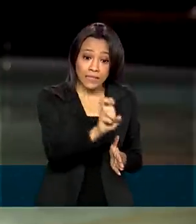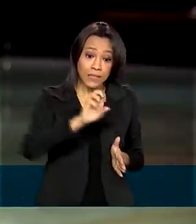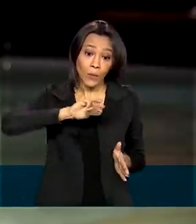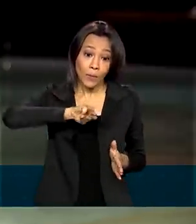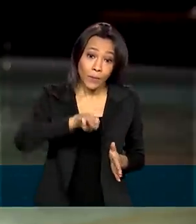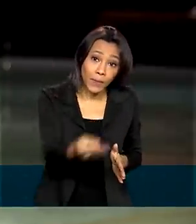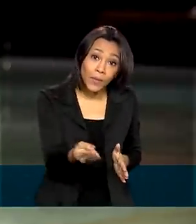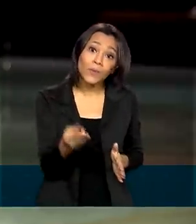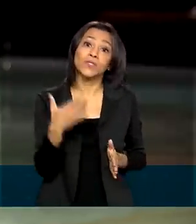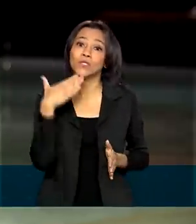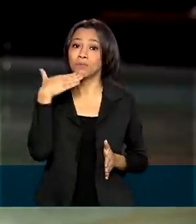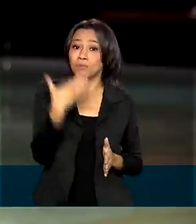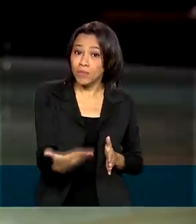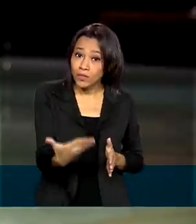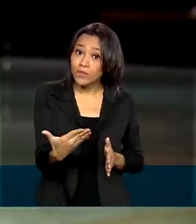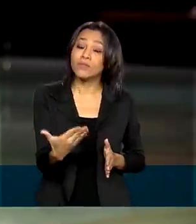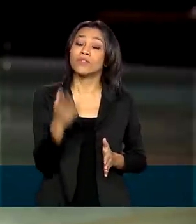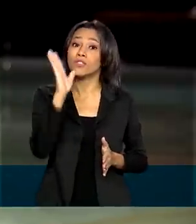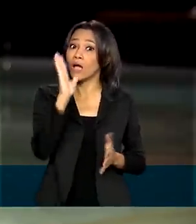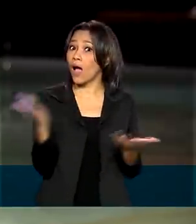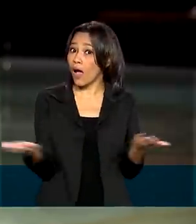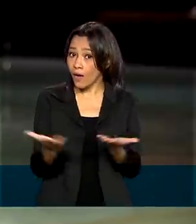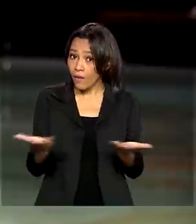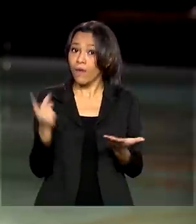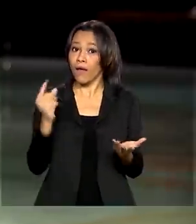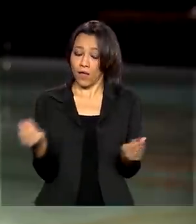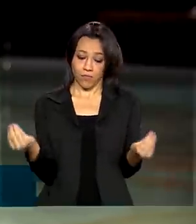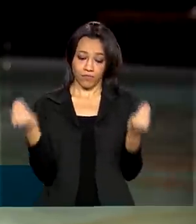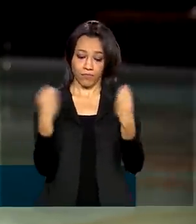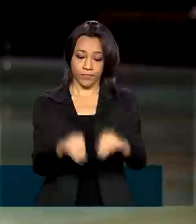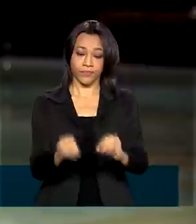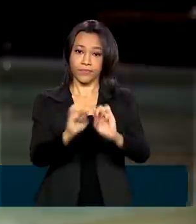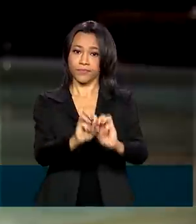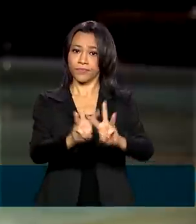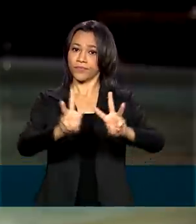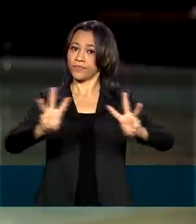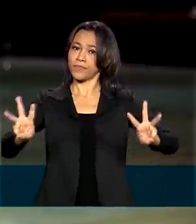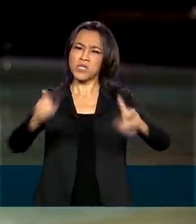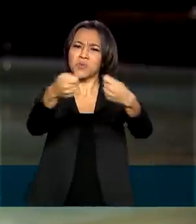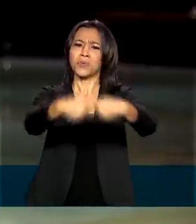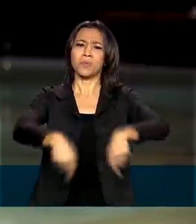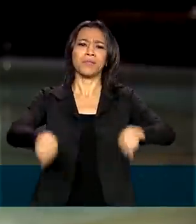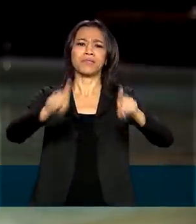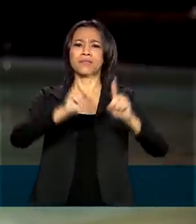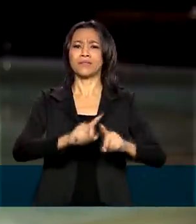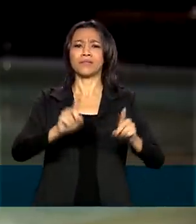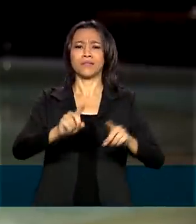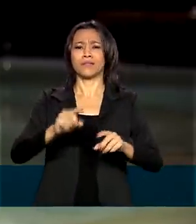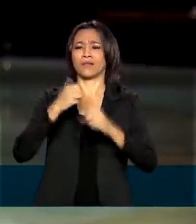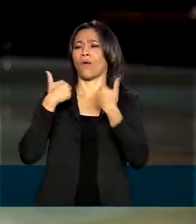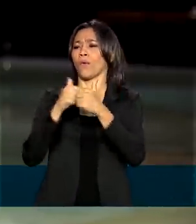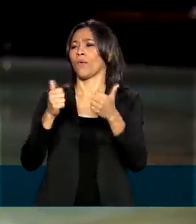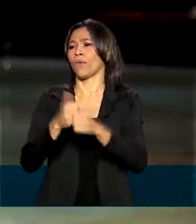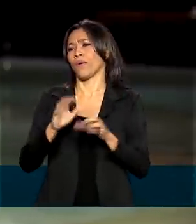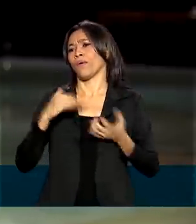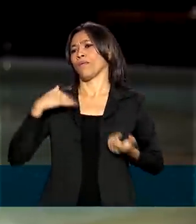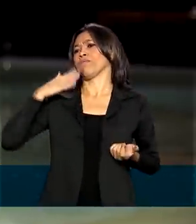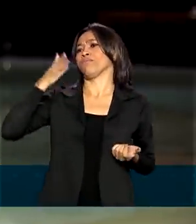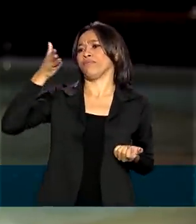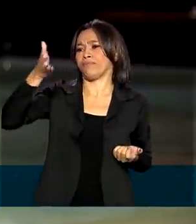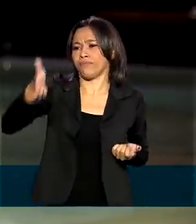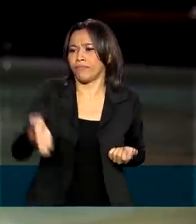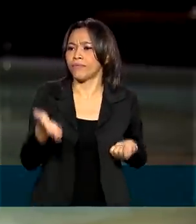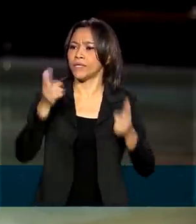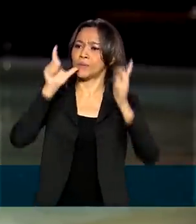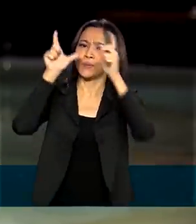solicitações anuais passaram a ser online, ou seja, sem a necessidade de o usuário pegar transporte, ir ao órgão